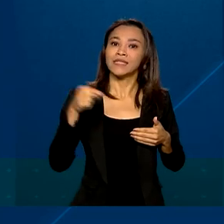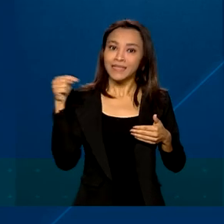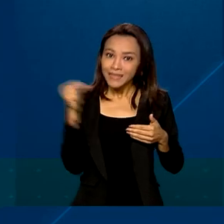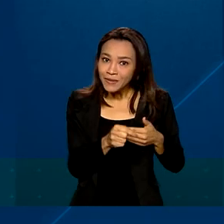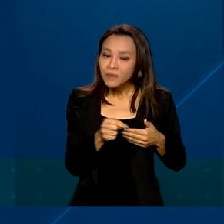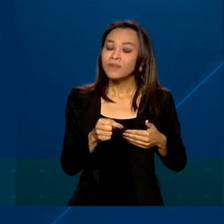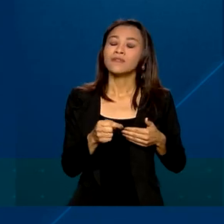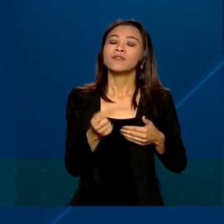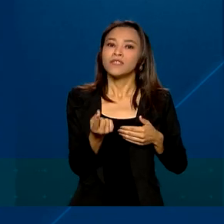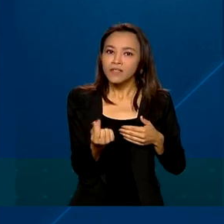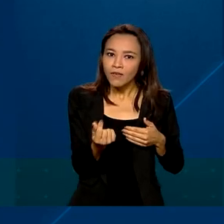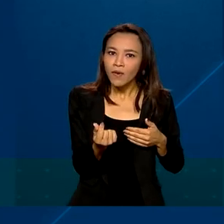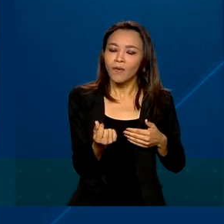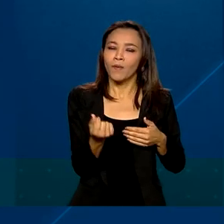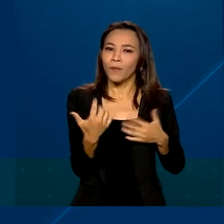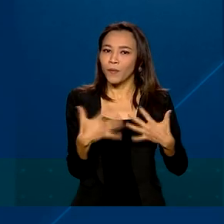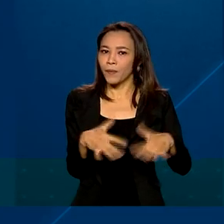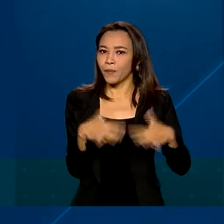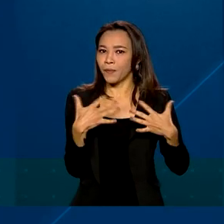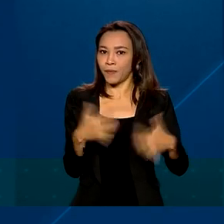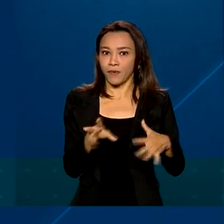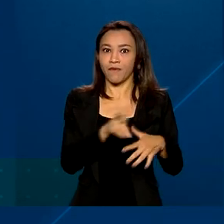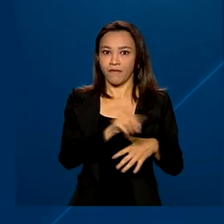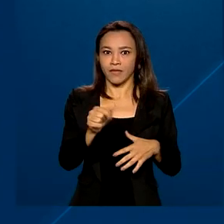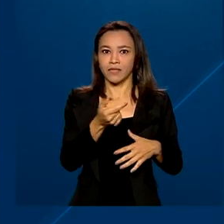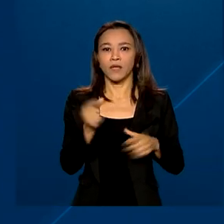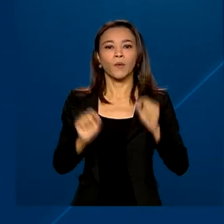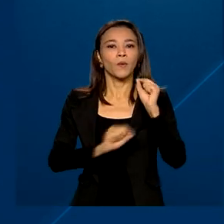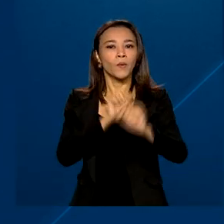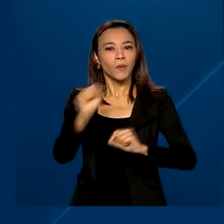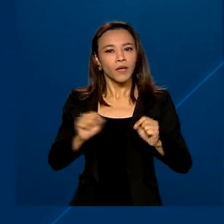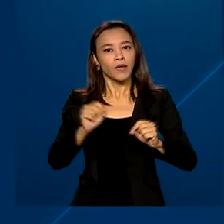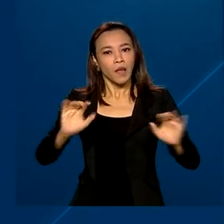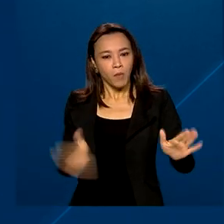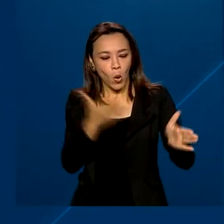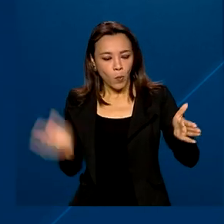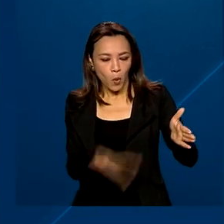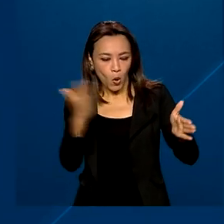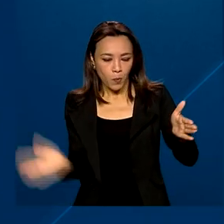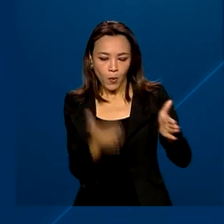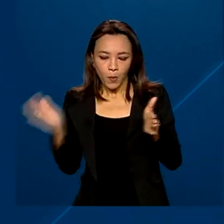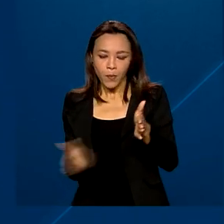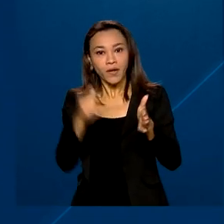diferença de valor vai se transformar em investimento na produção. E aí é o Brasil que vai crescer.